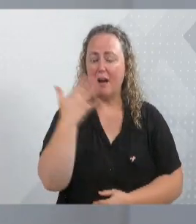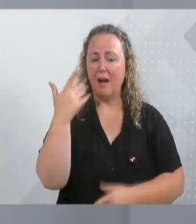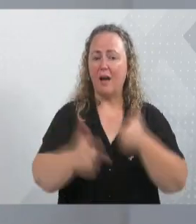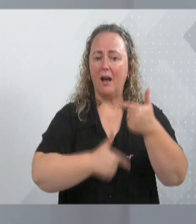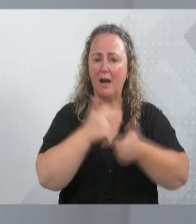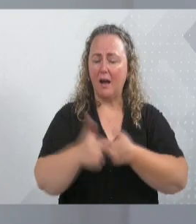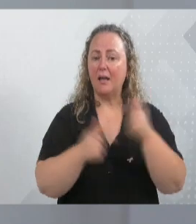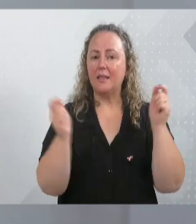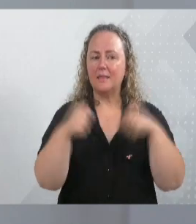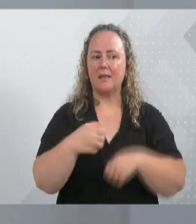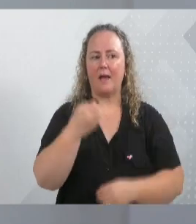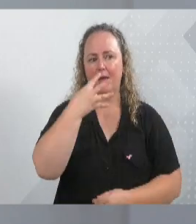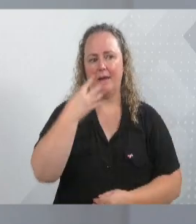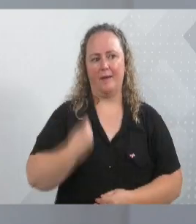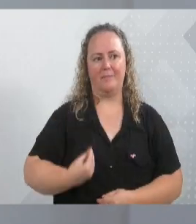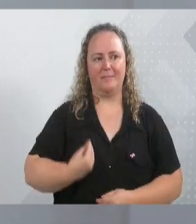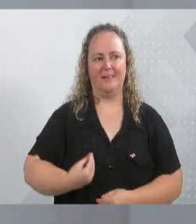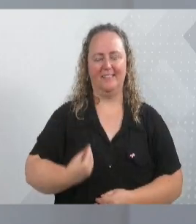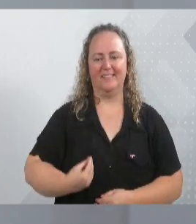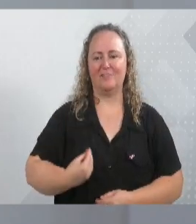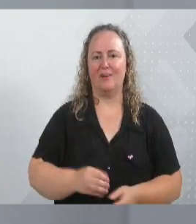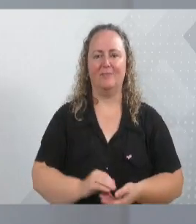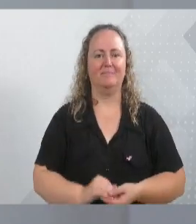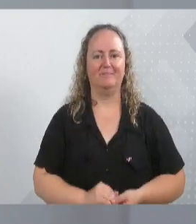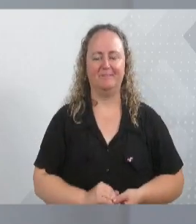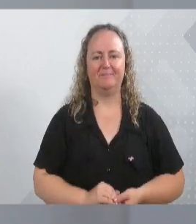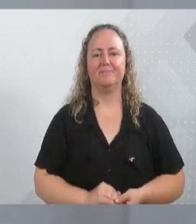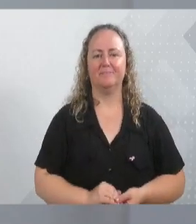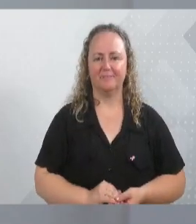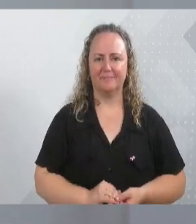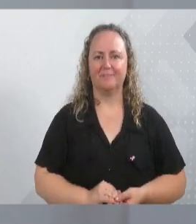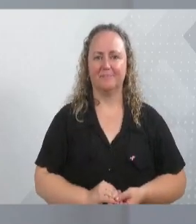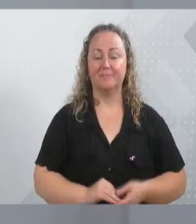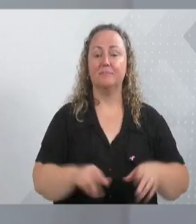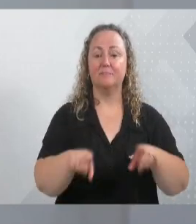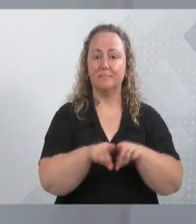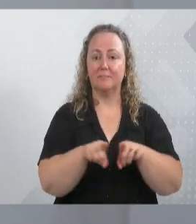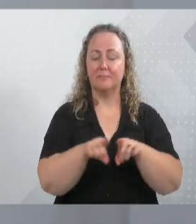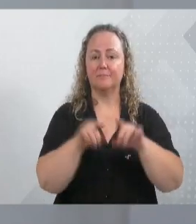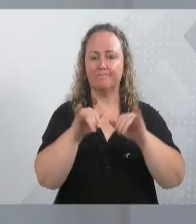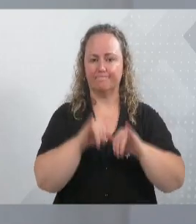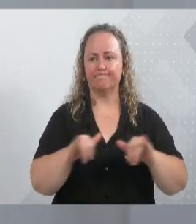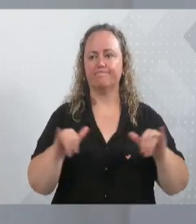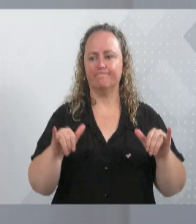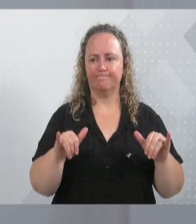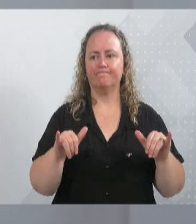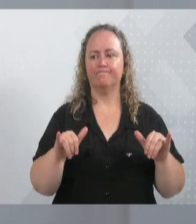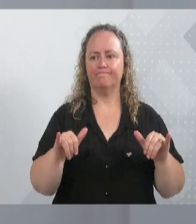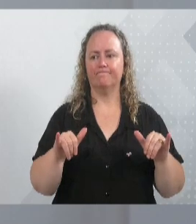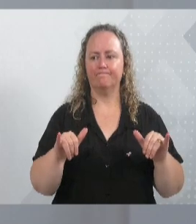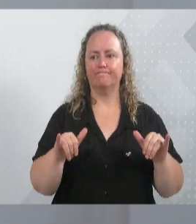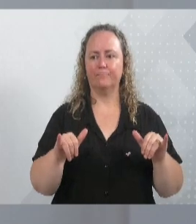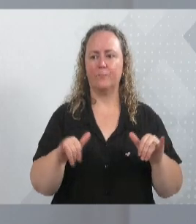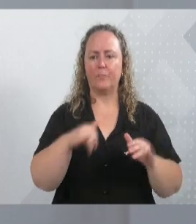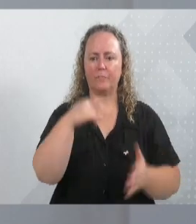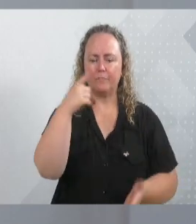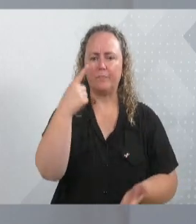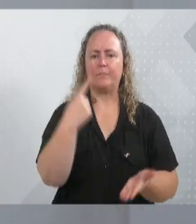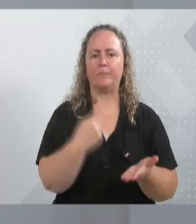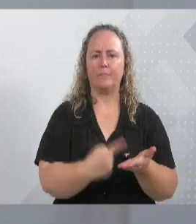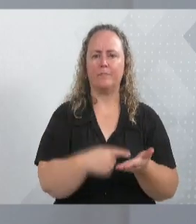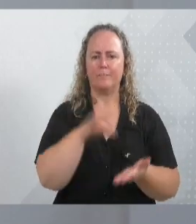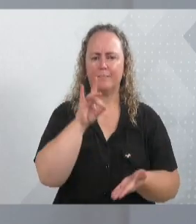nós possamos estar bem. Eu também quero aqui dizer que um dos grandes compromissos